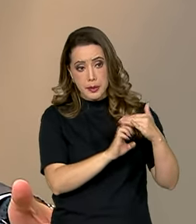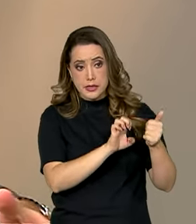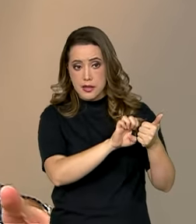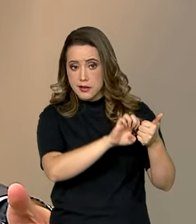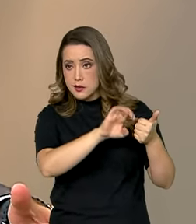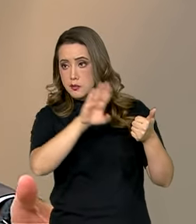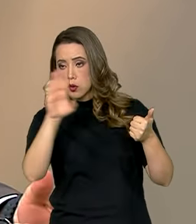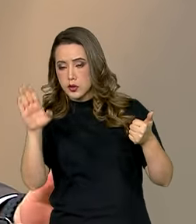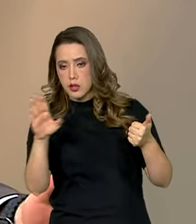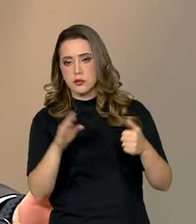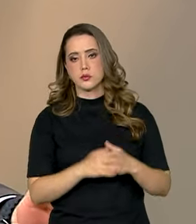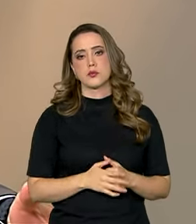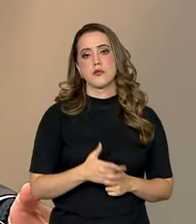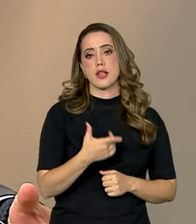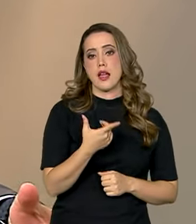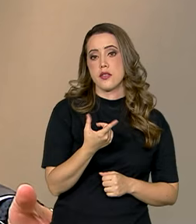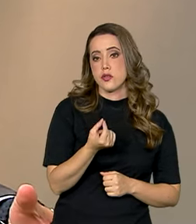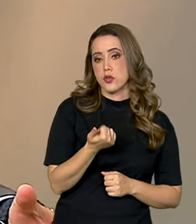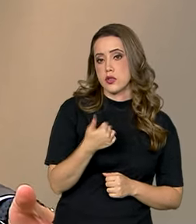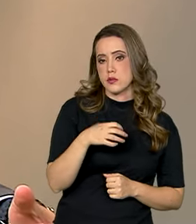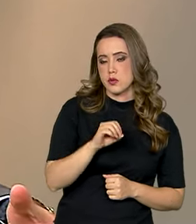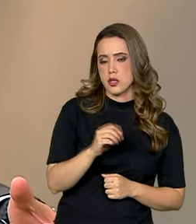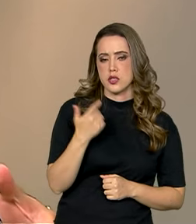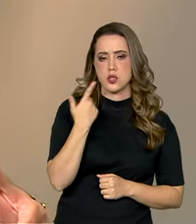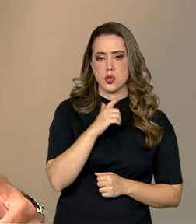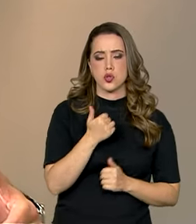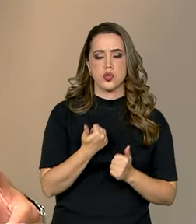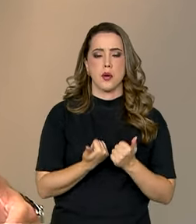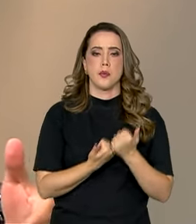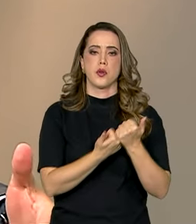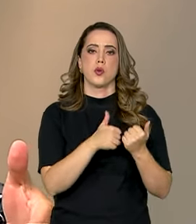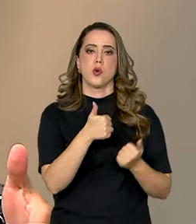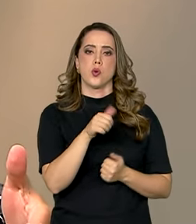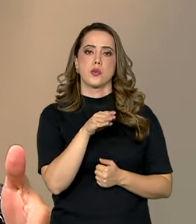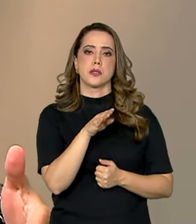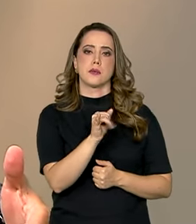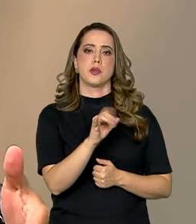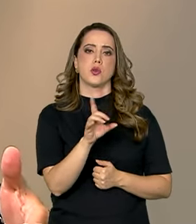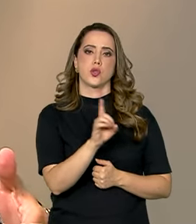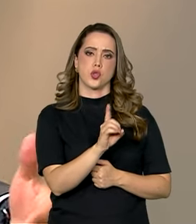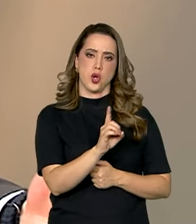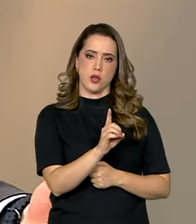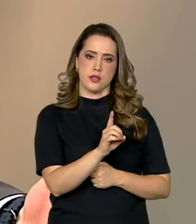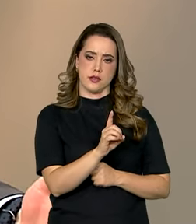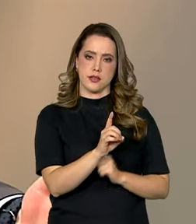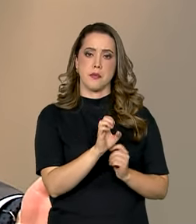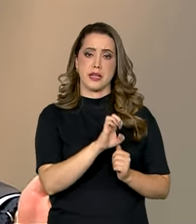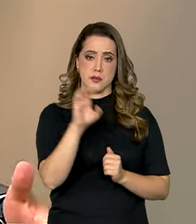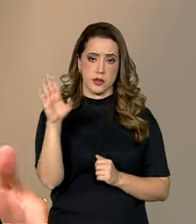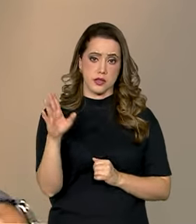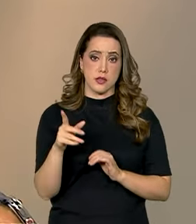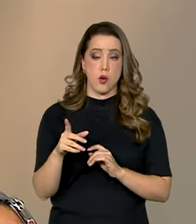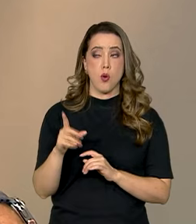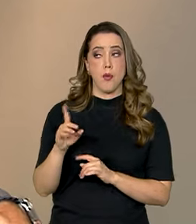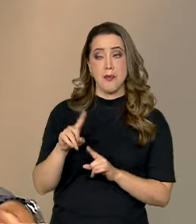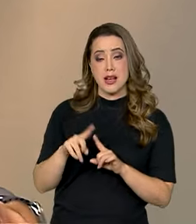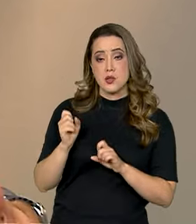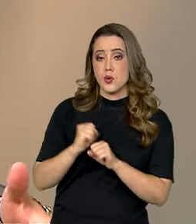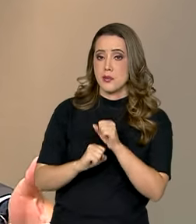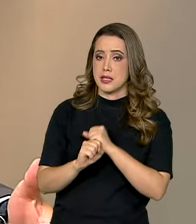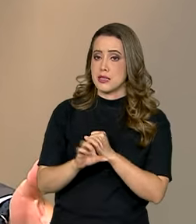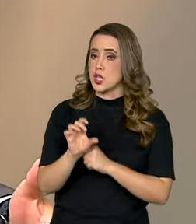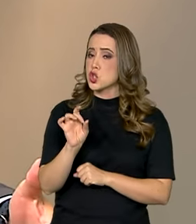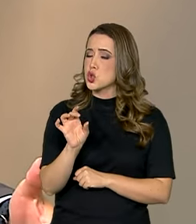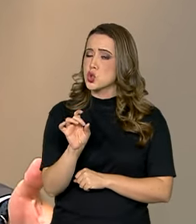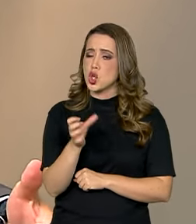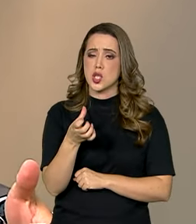BNDES já chegou a apoiar 11 bilhões de dólares para a exportação. No ano passado, foram apenas 600 bilhões. Isso significa o quê? Que as empresas brasileiras, quando estão